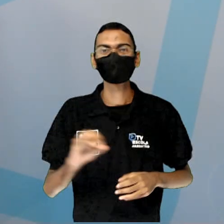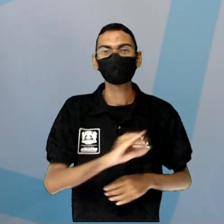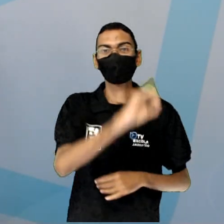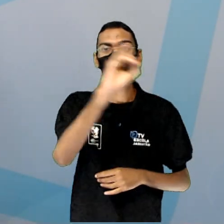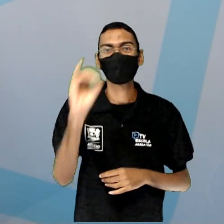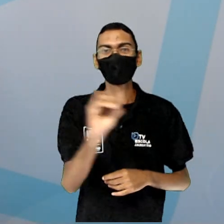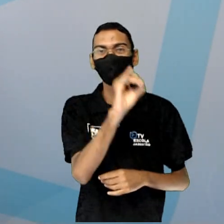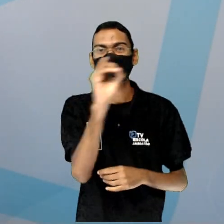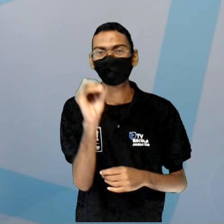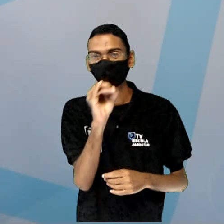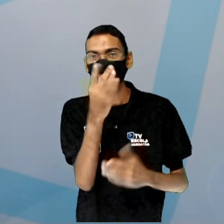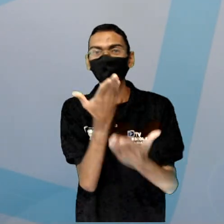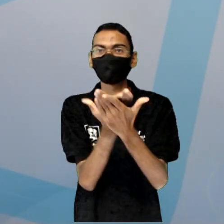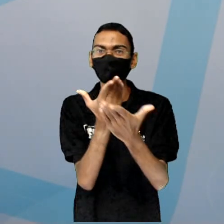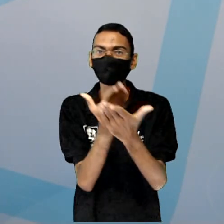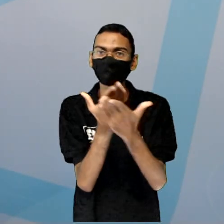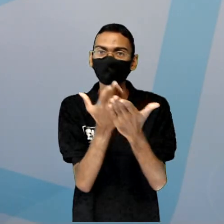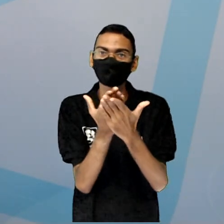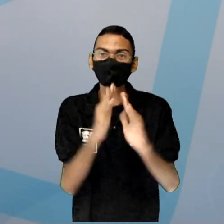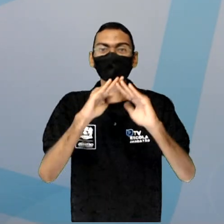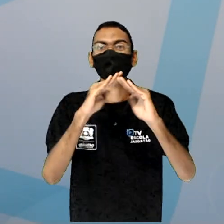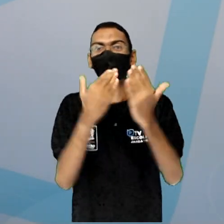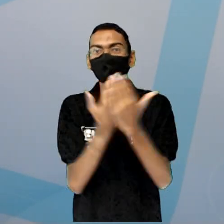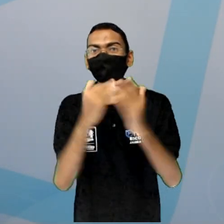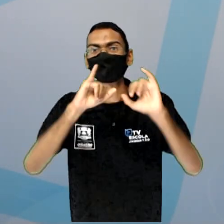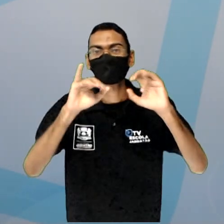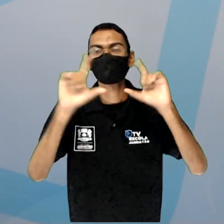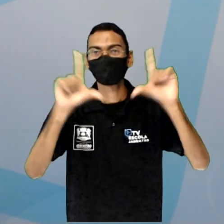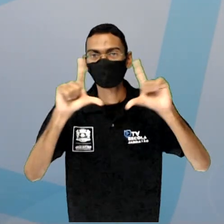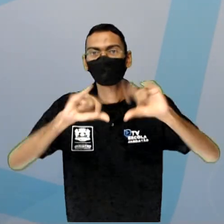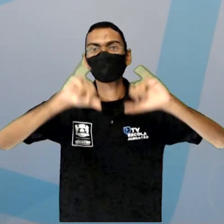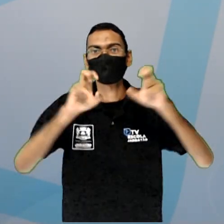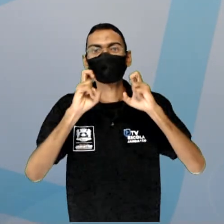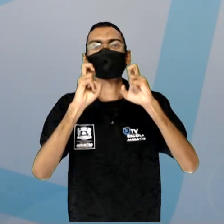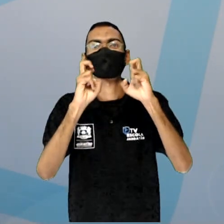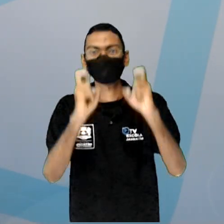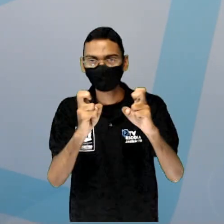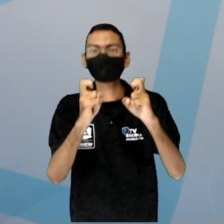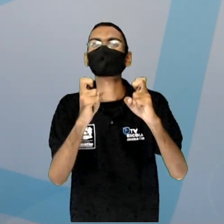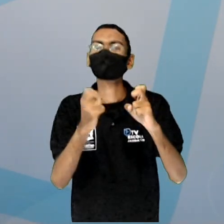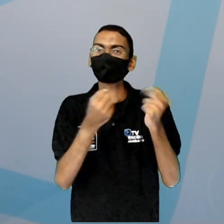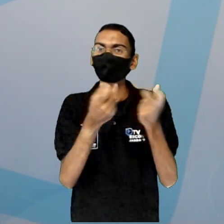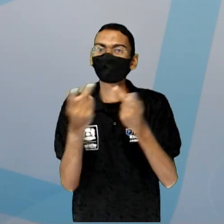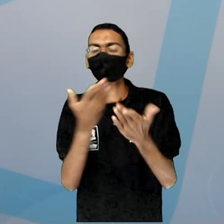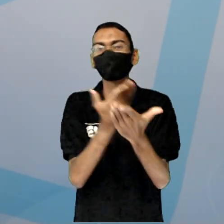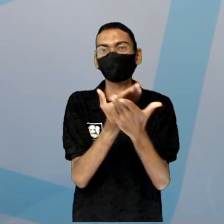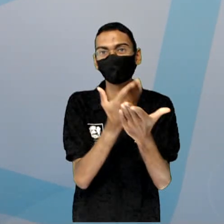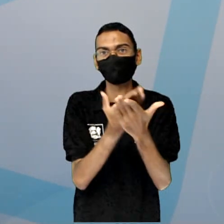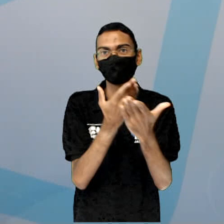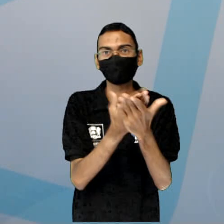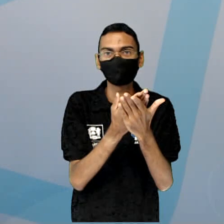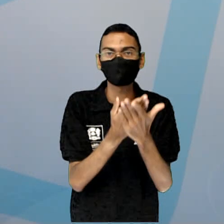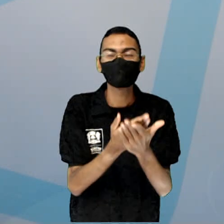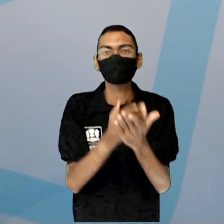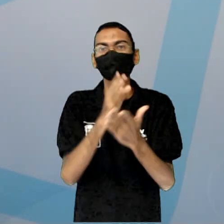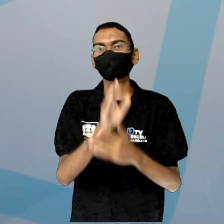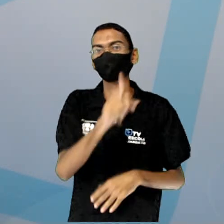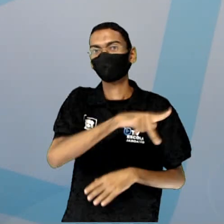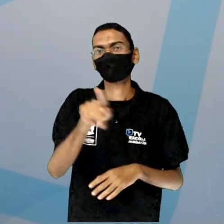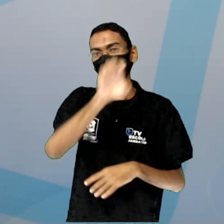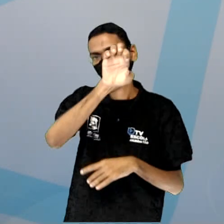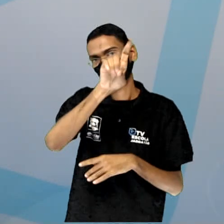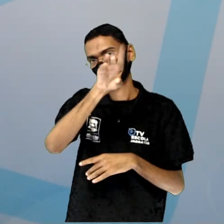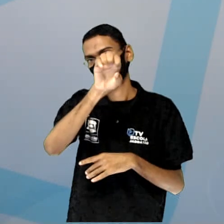Olá, alunos da TV Escola Jaboatão! Sejam muito bem-vindos para mais uma aula. Eu sou Jefferson Oliveira e, juntos, nós vamos estudar a